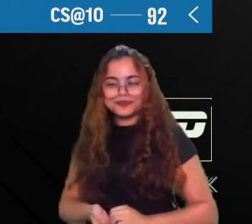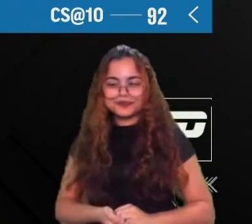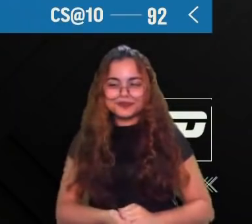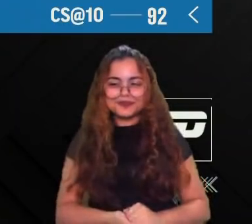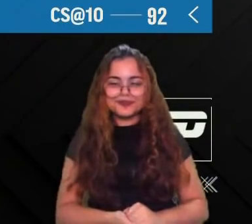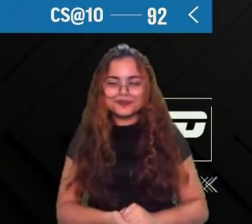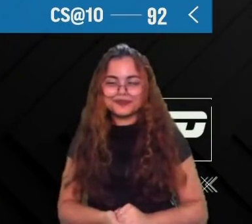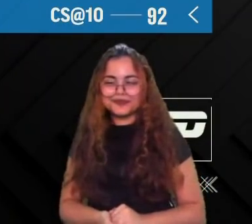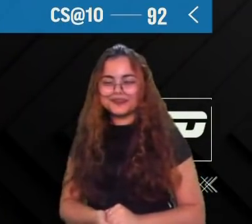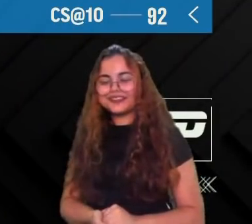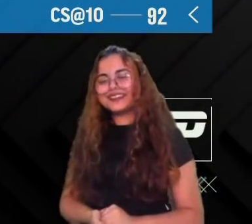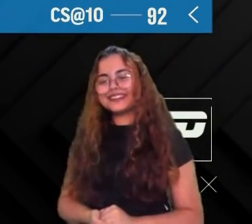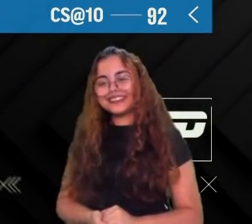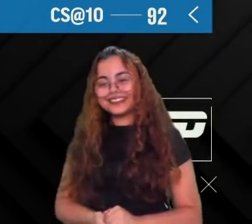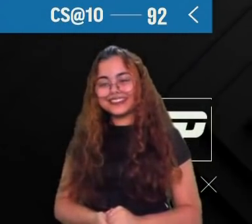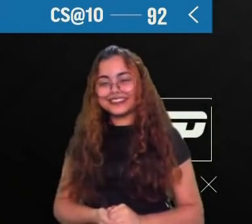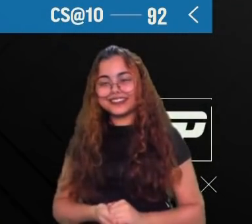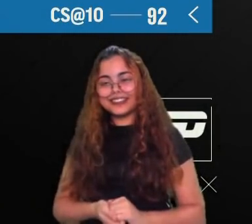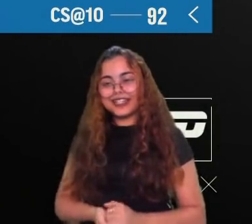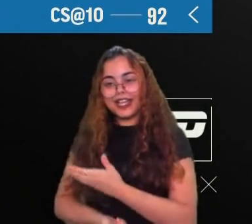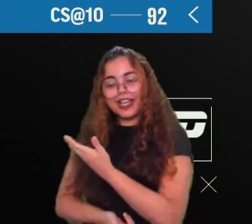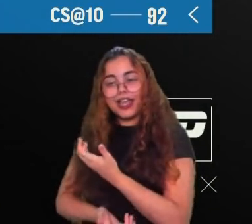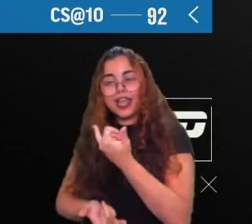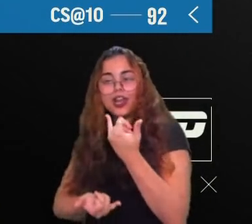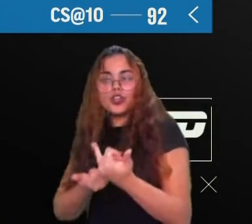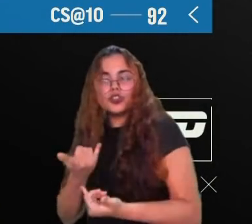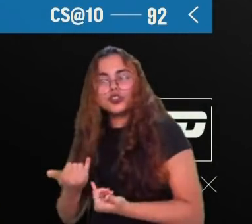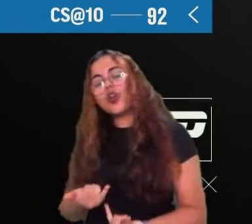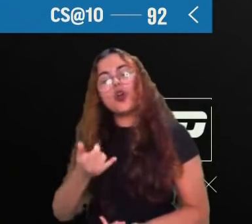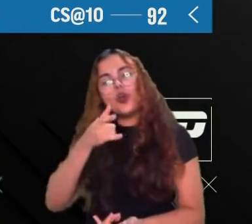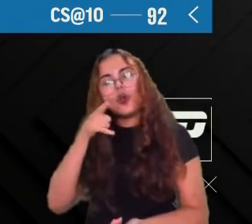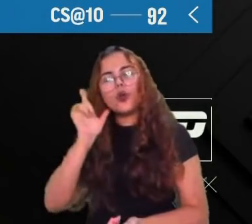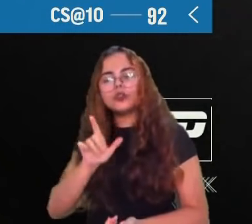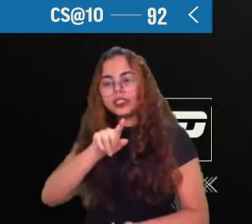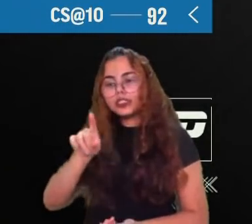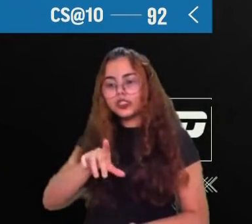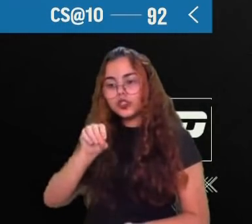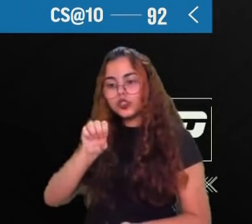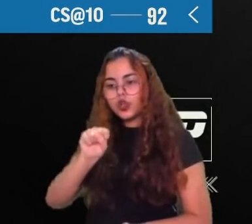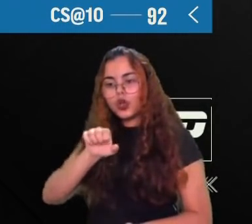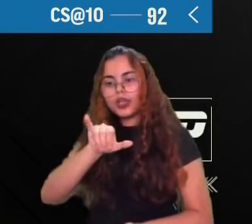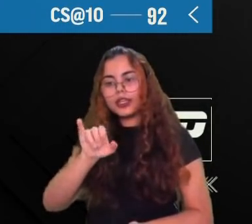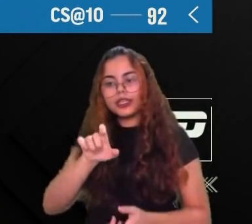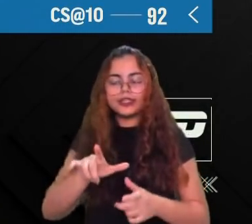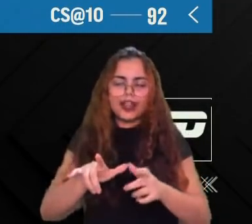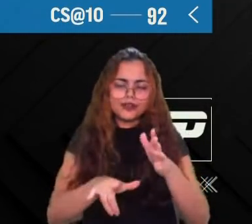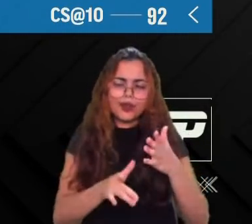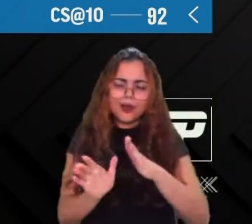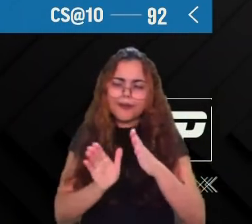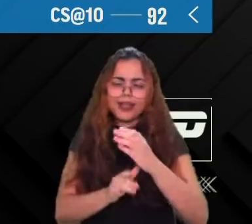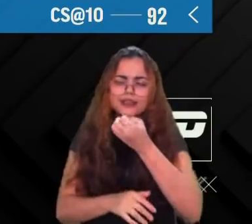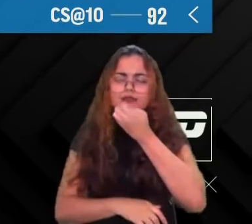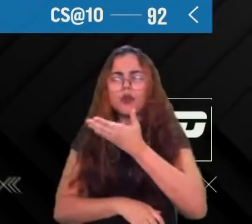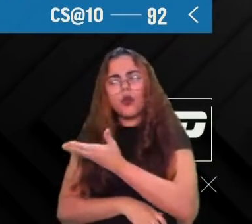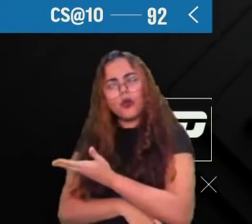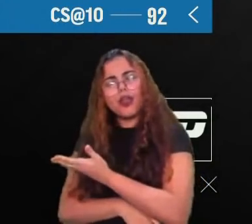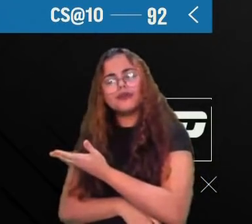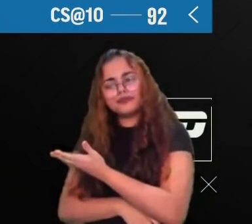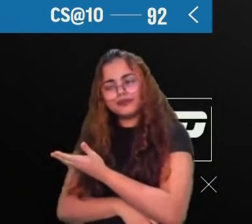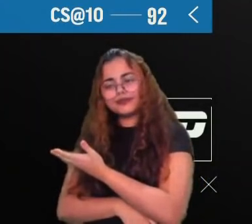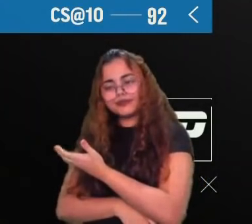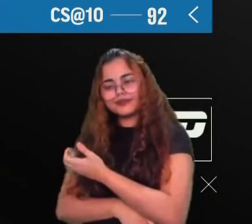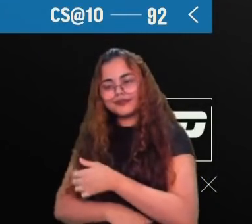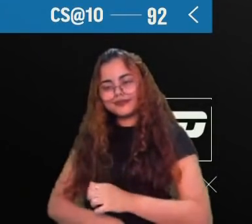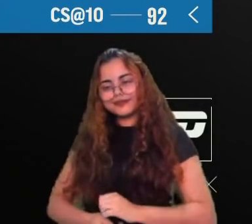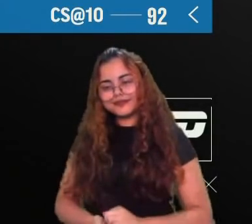acho que pelo menos o laning fez assim. O Dinkedo tá numa fase muito boa, hein, Kaká? É, o Dinkedo, ele tá jogando muito bem. Ele jogava